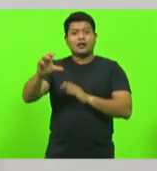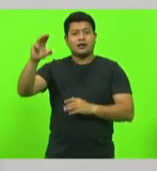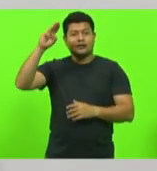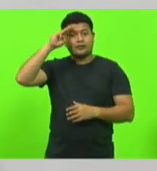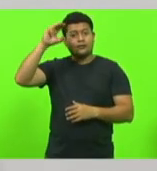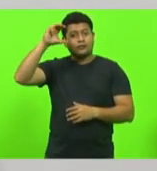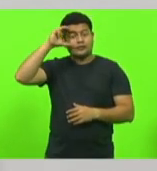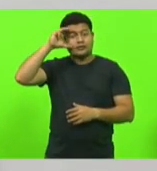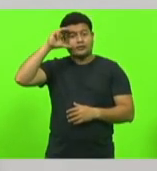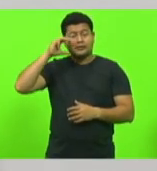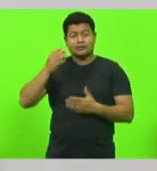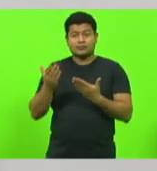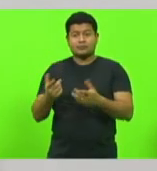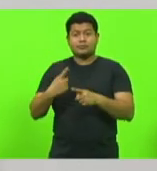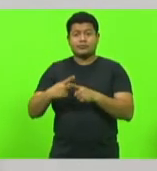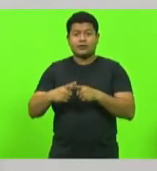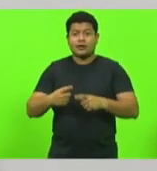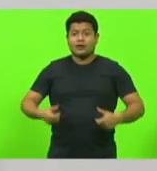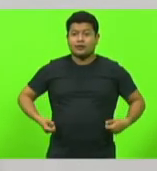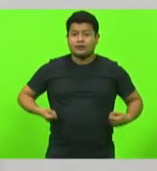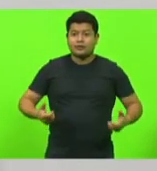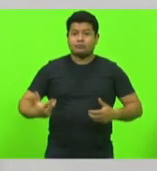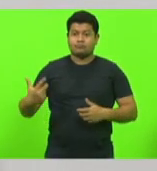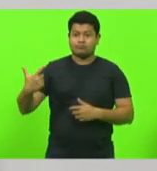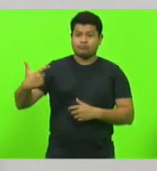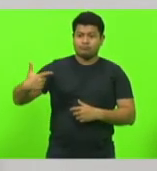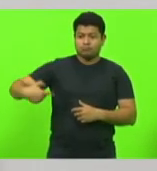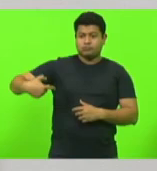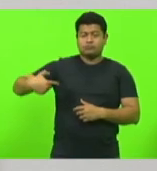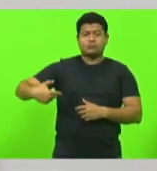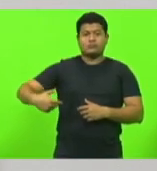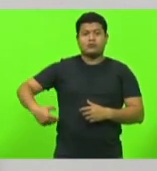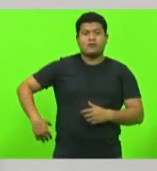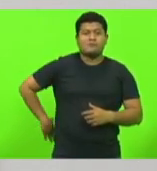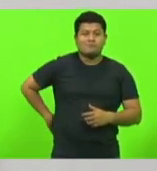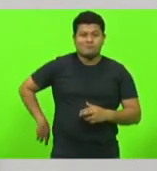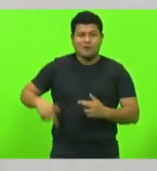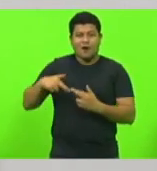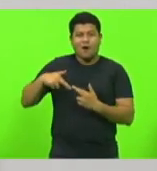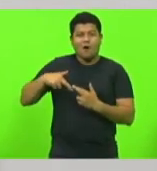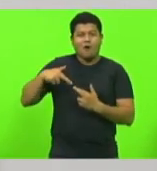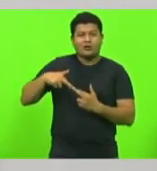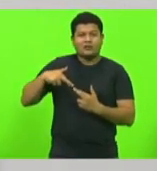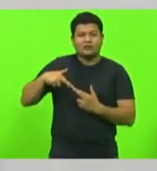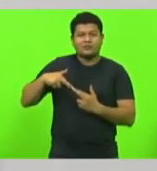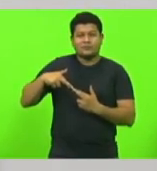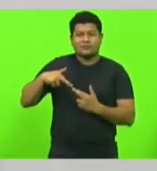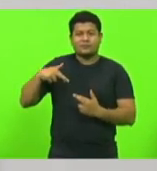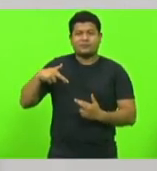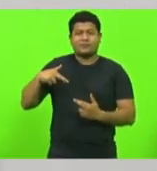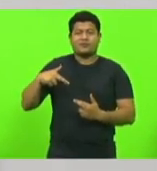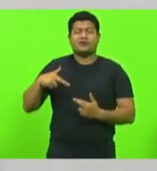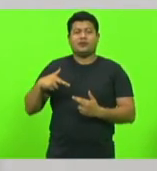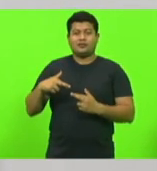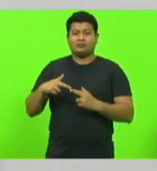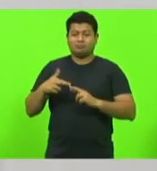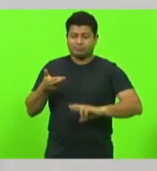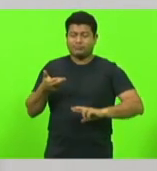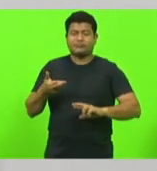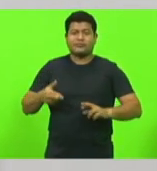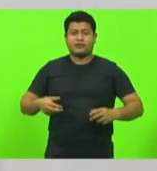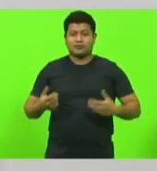porque estava dormindo e levou um tiro nas costas. E nós ainda queremos relativizar